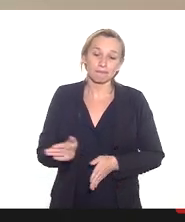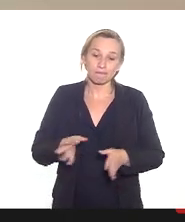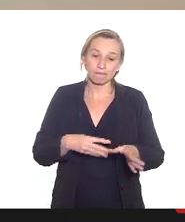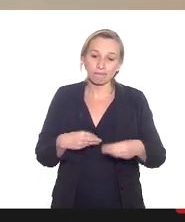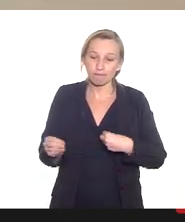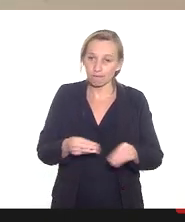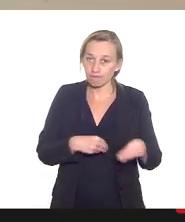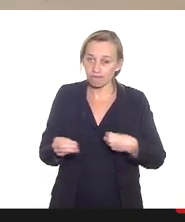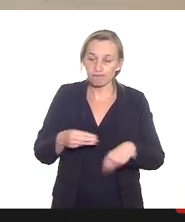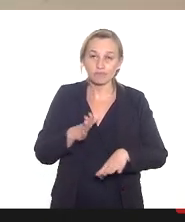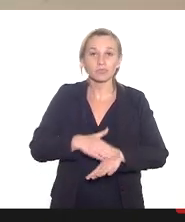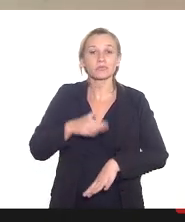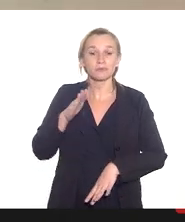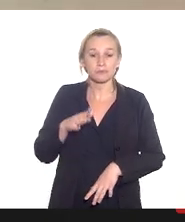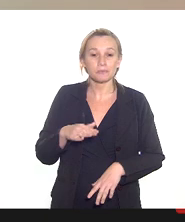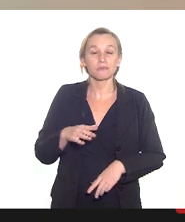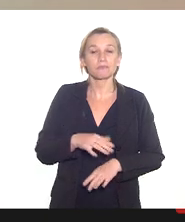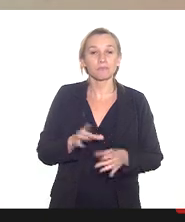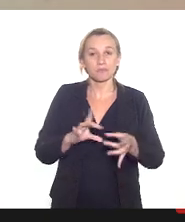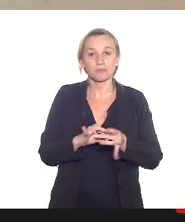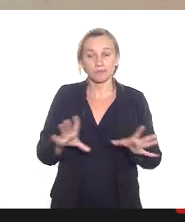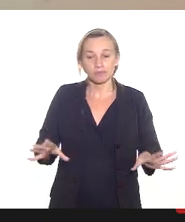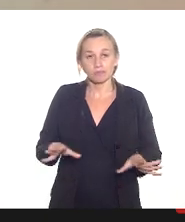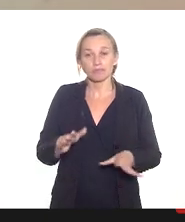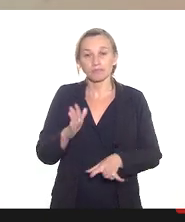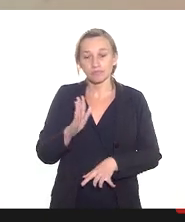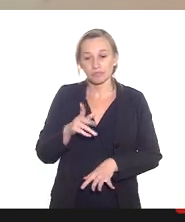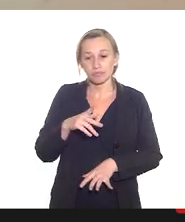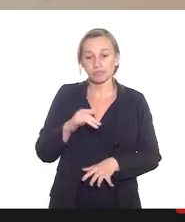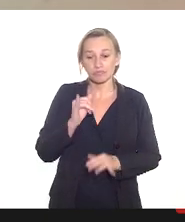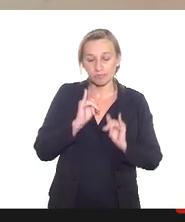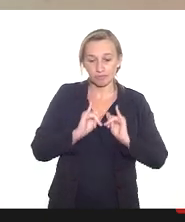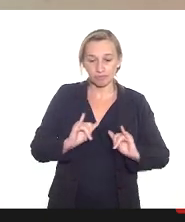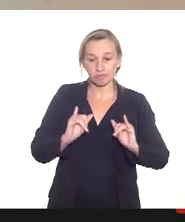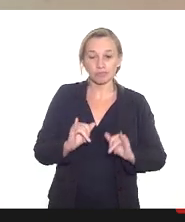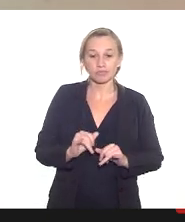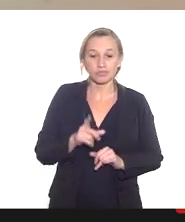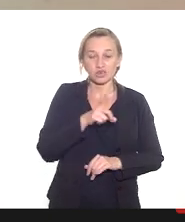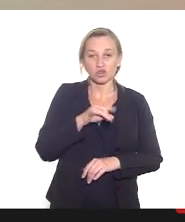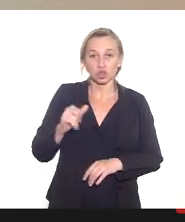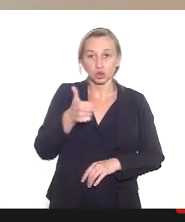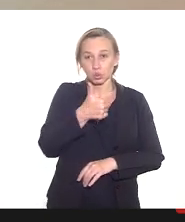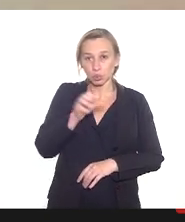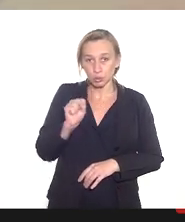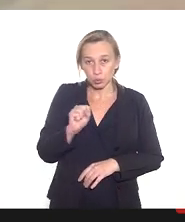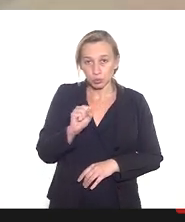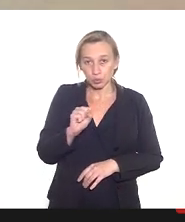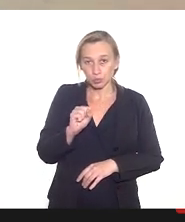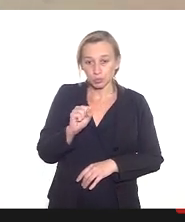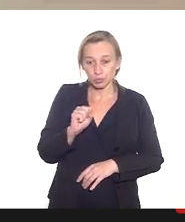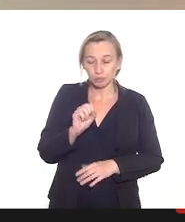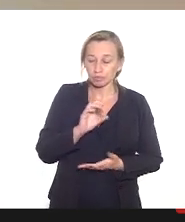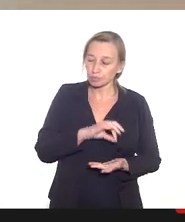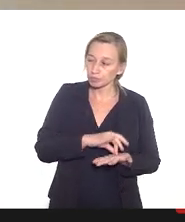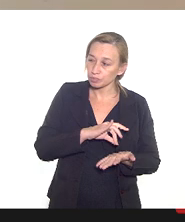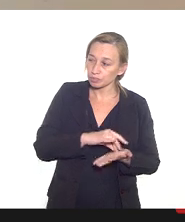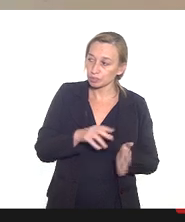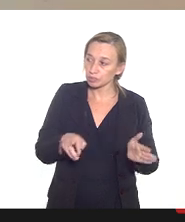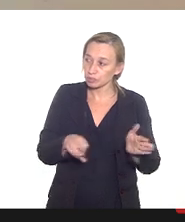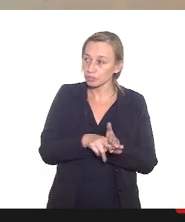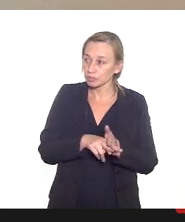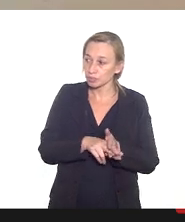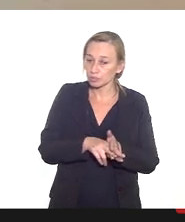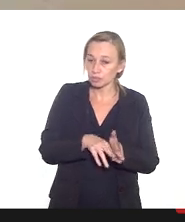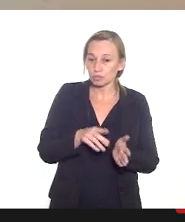flexibilizando mais ainda essa deliberação que foi publicada no dia no dia 18 na verdade e a resolução que